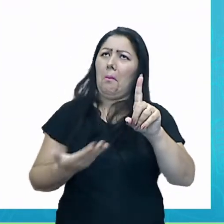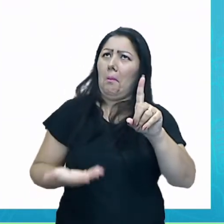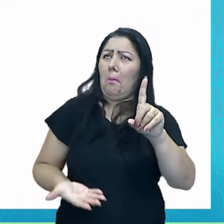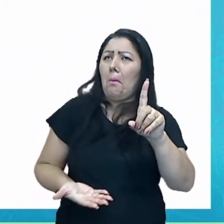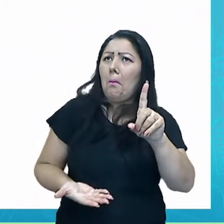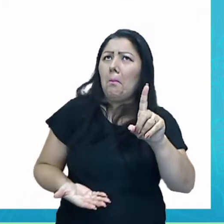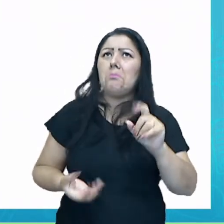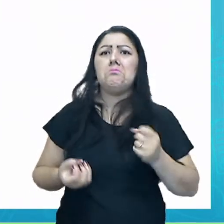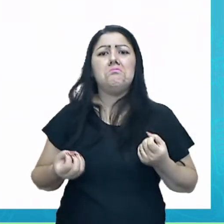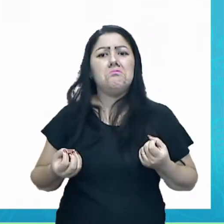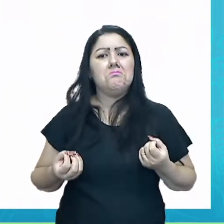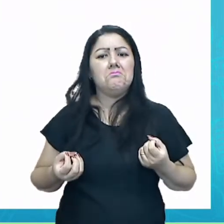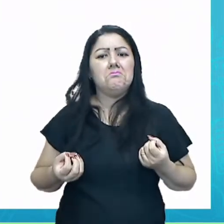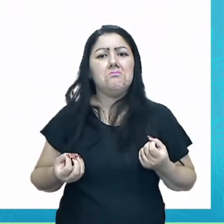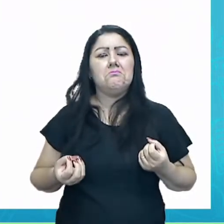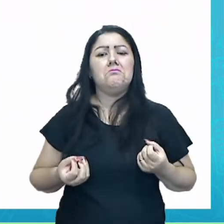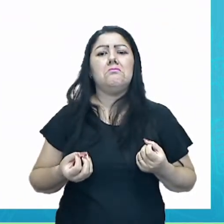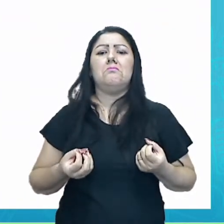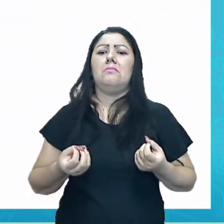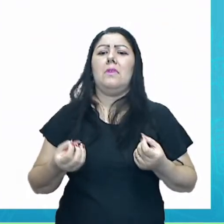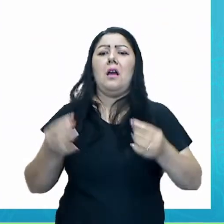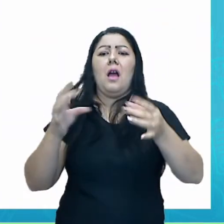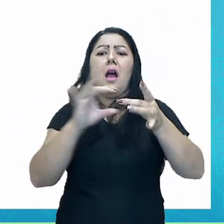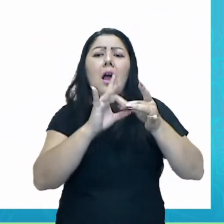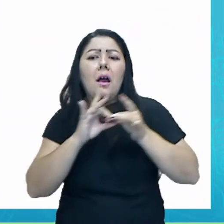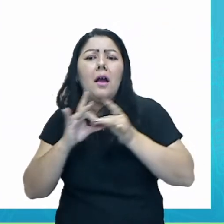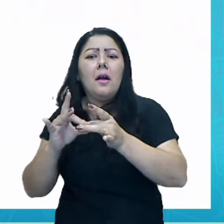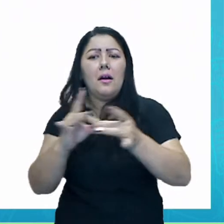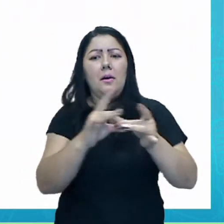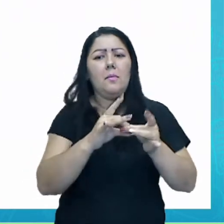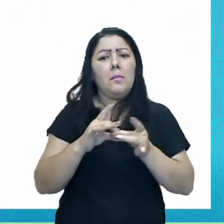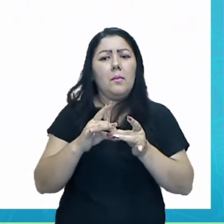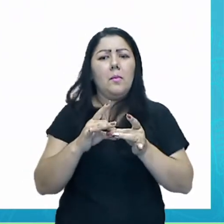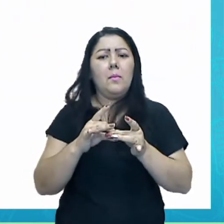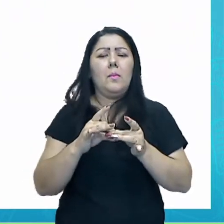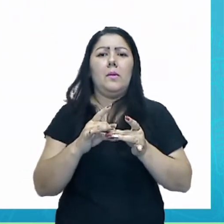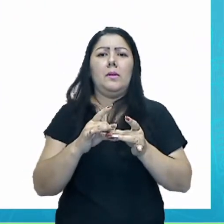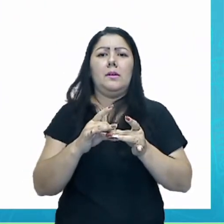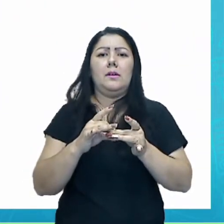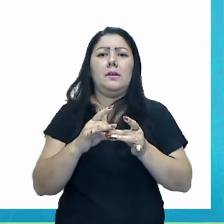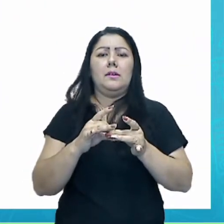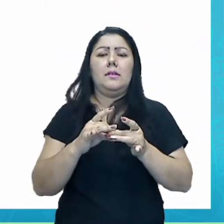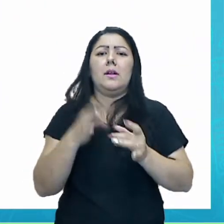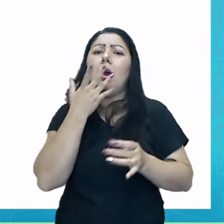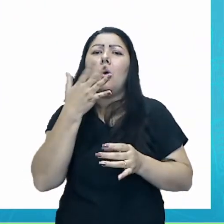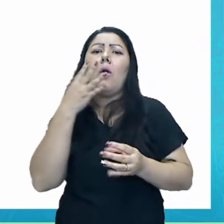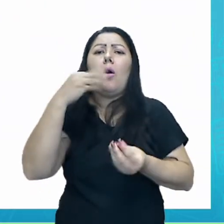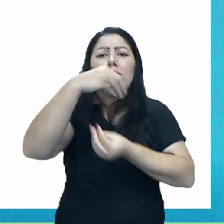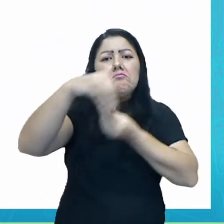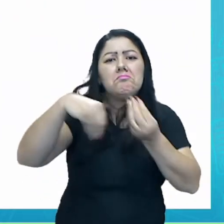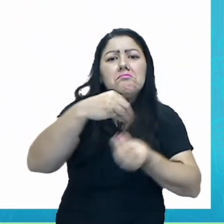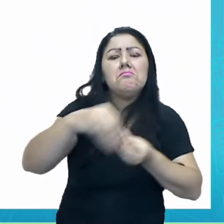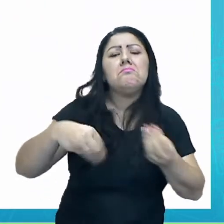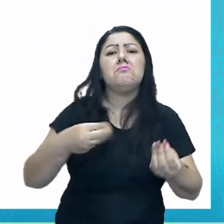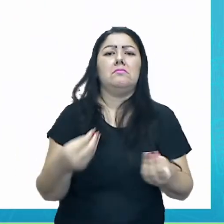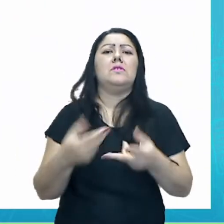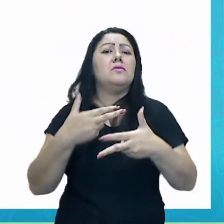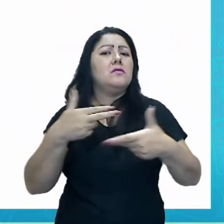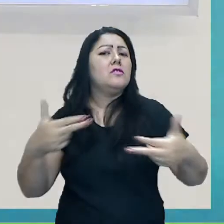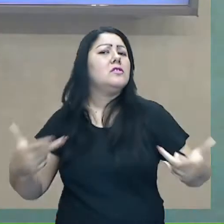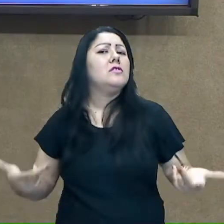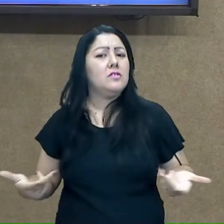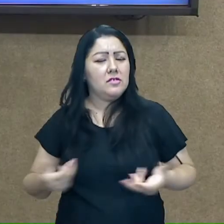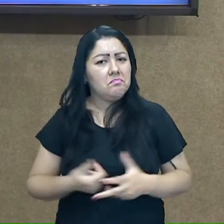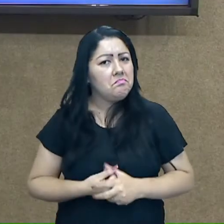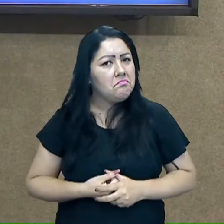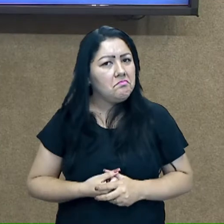Olha só o efeito, a harmonia. O que é que casa com o quê? O que é que fica legal com o quê? Você parou para poder pensar?